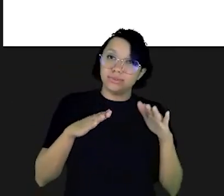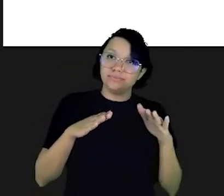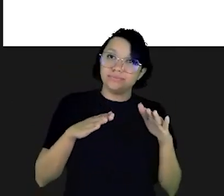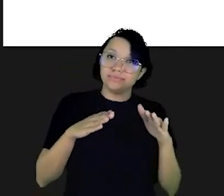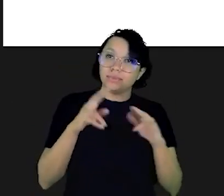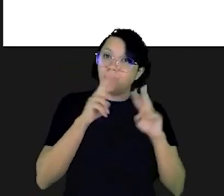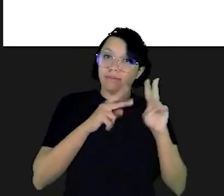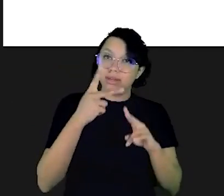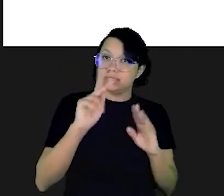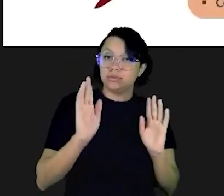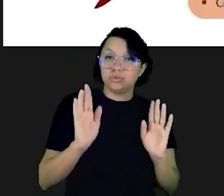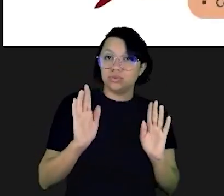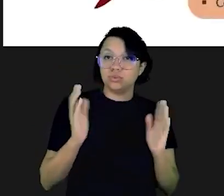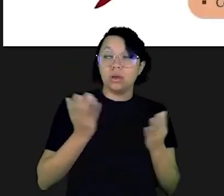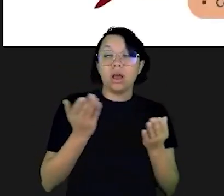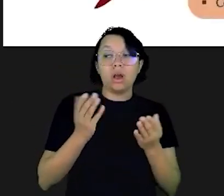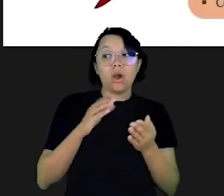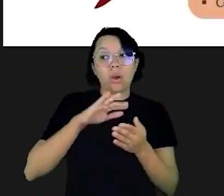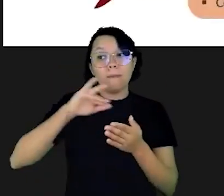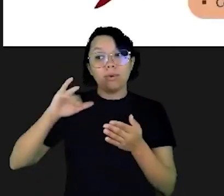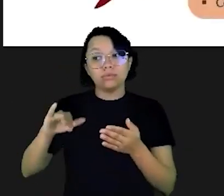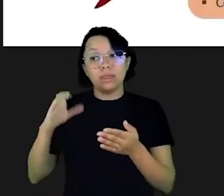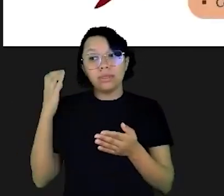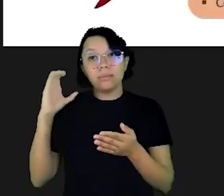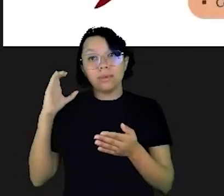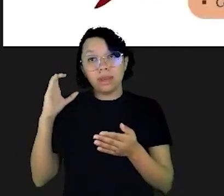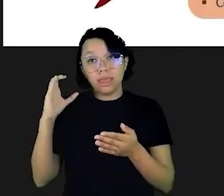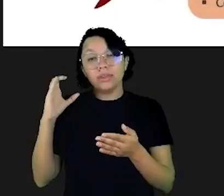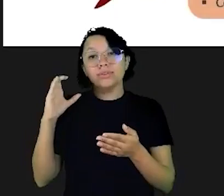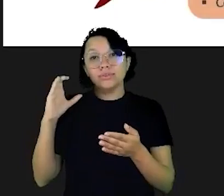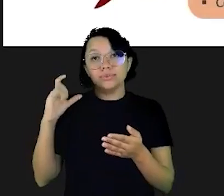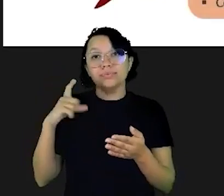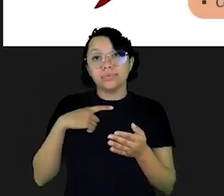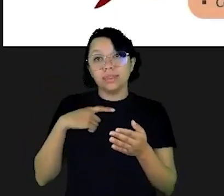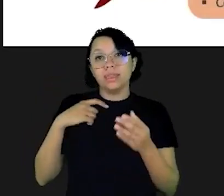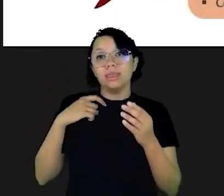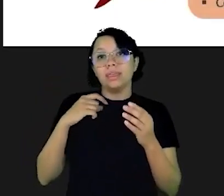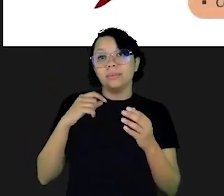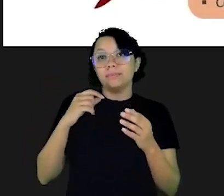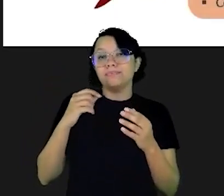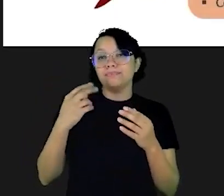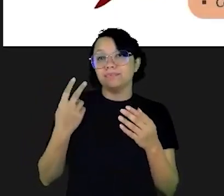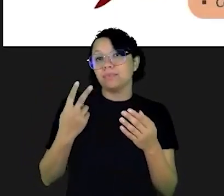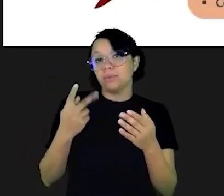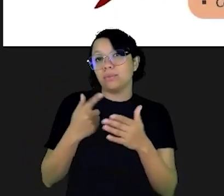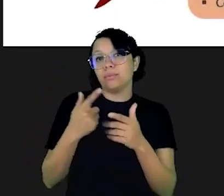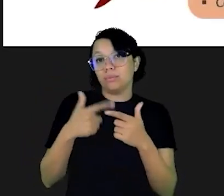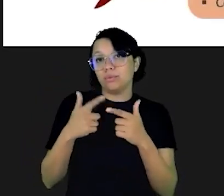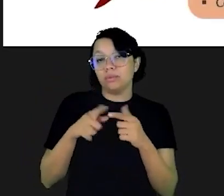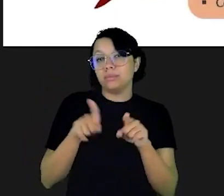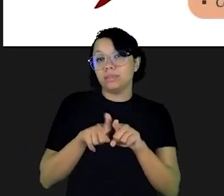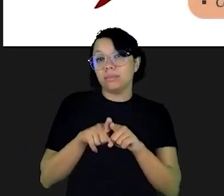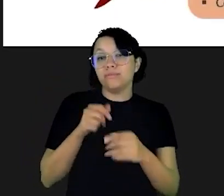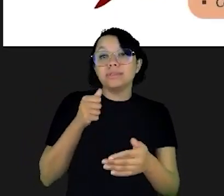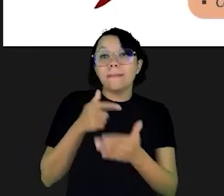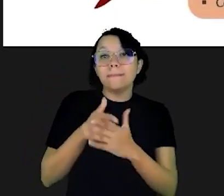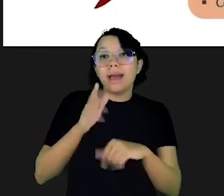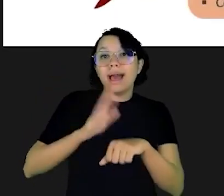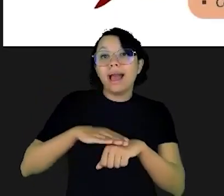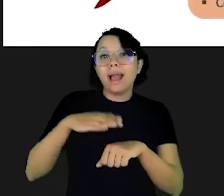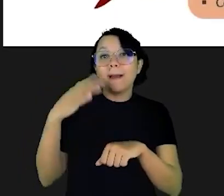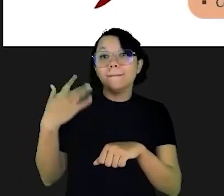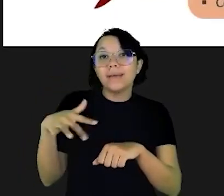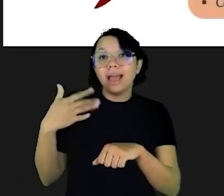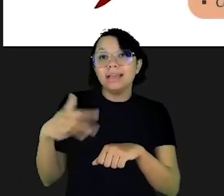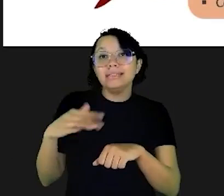a avaliação é sua agora por outro lado o crédito tem as suas desvantagens a primeira delas é que você paga mais caro